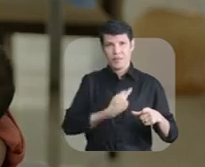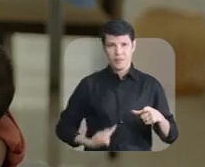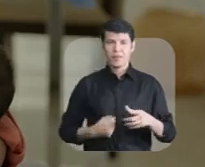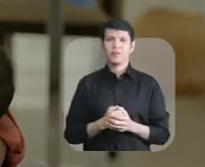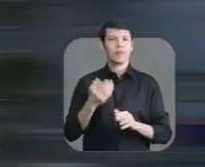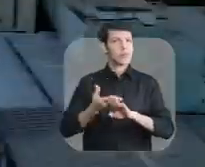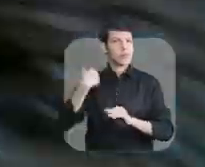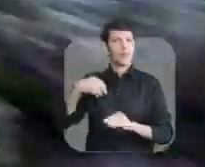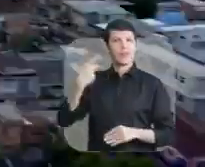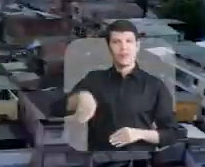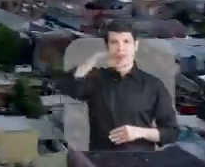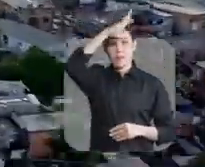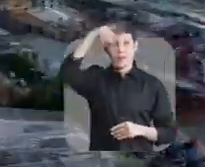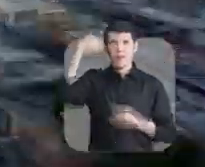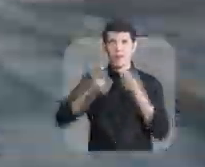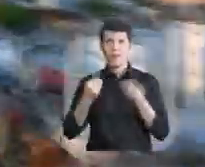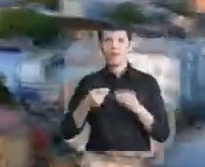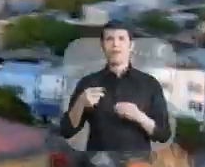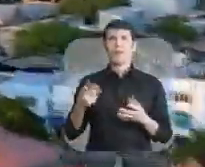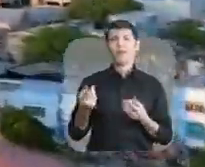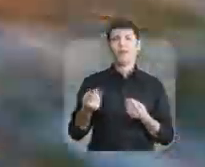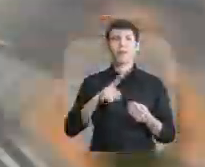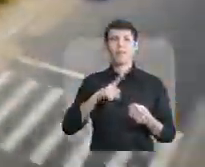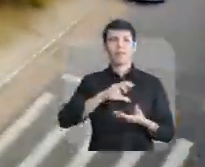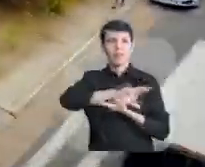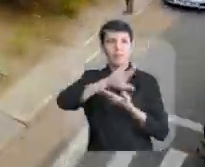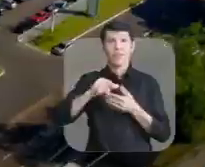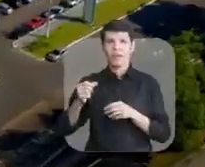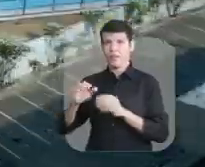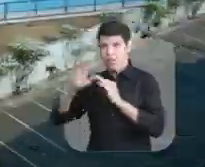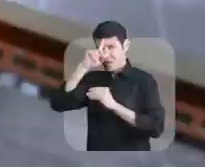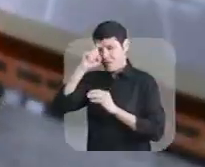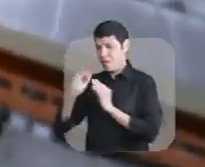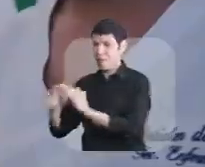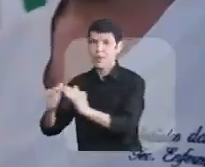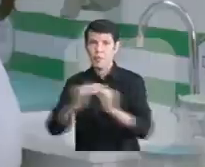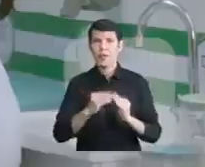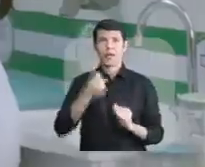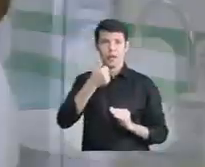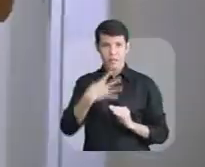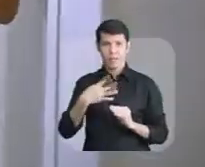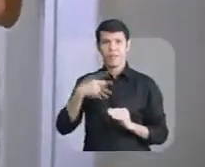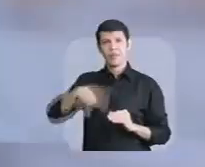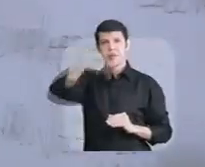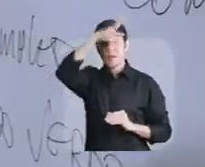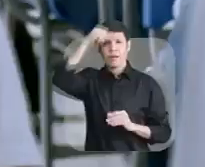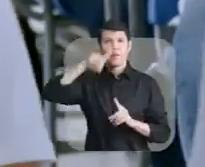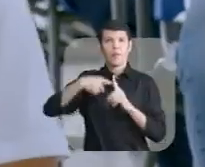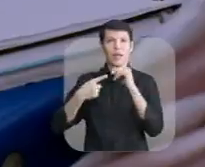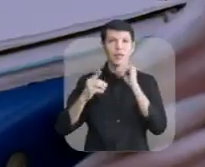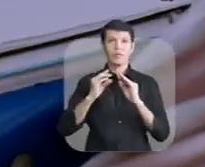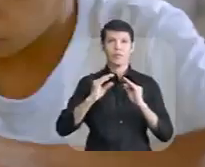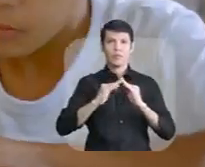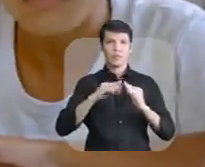Governador Com Eduardo a história de Manaus é outra Eduardo fez 14 hospitais na capital Implantou o